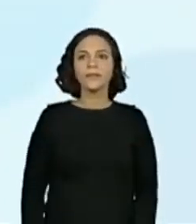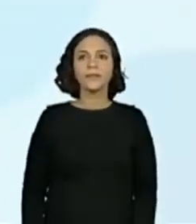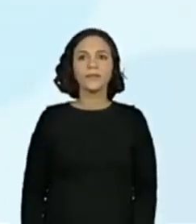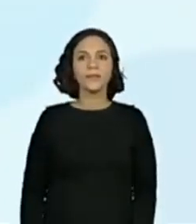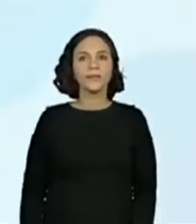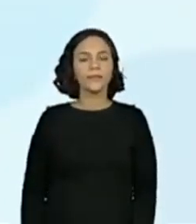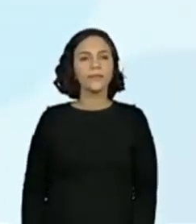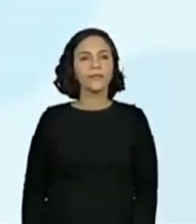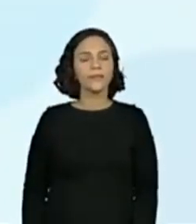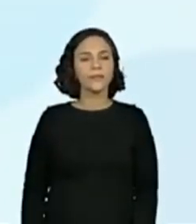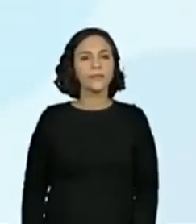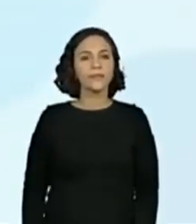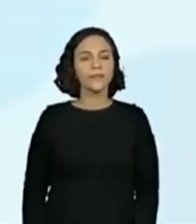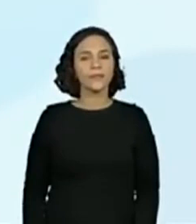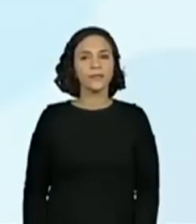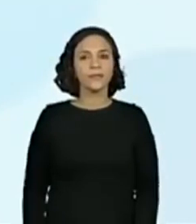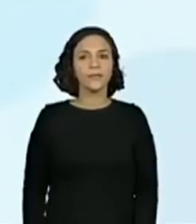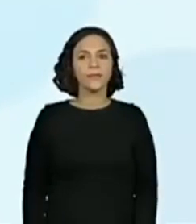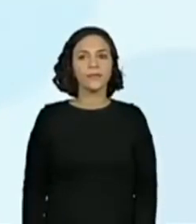continuar.